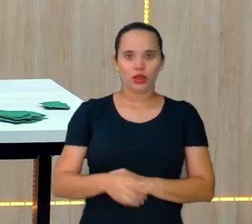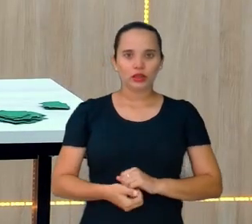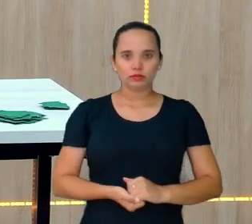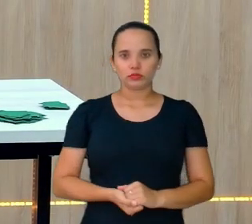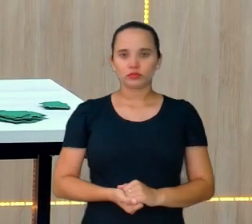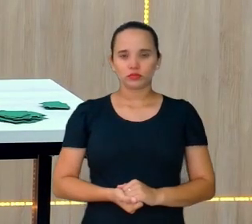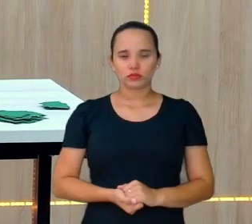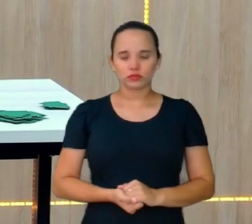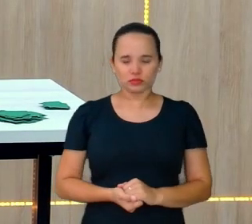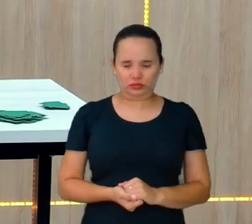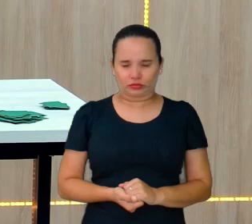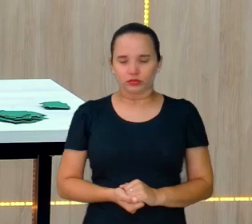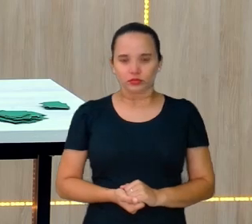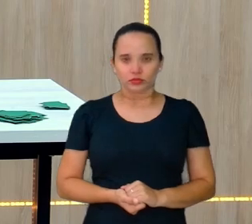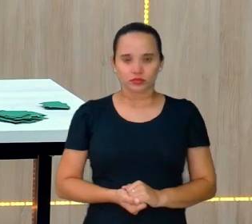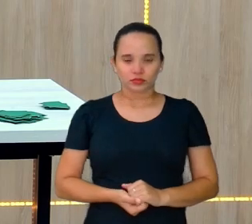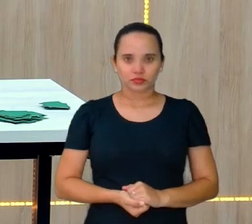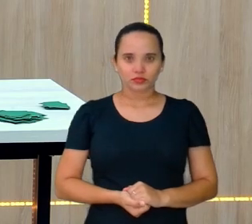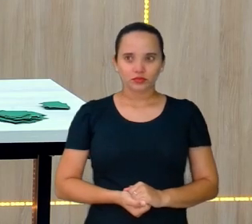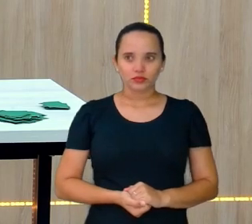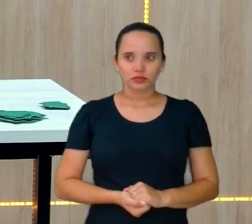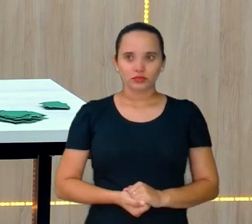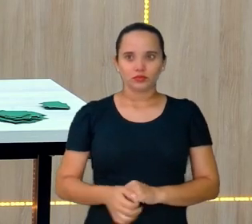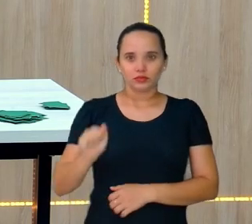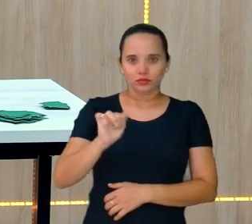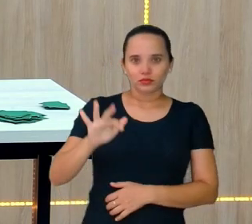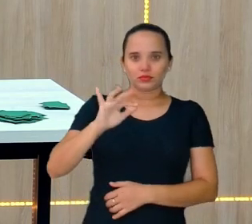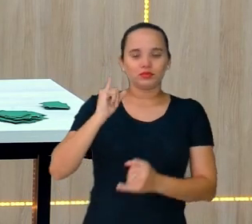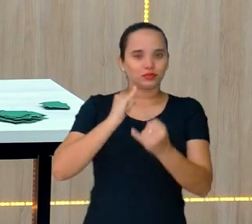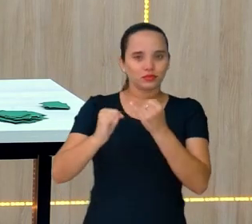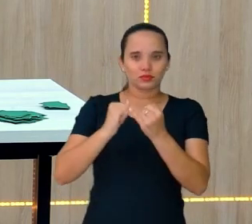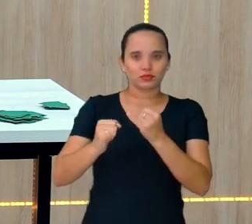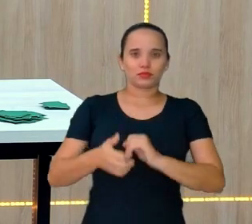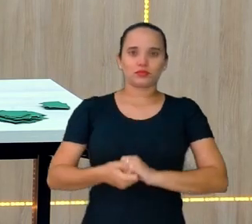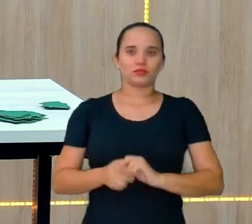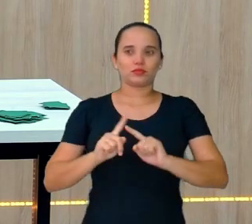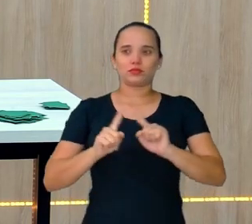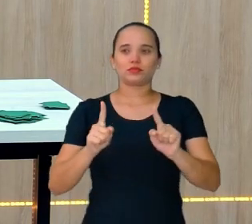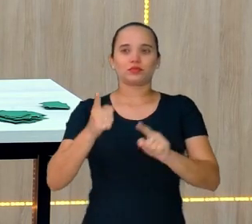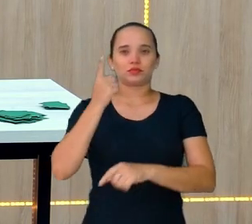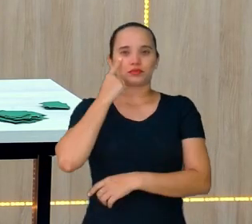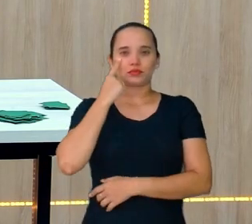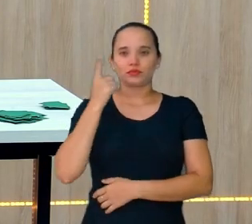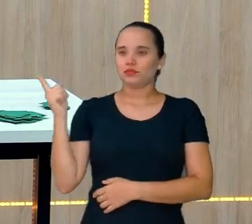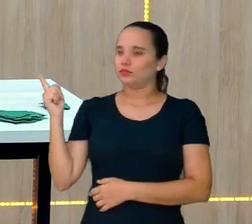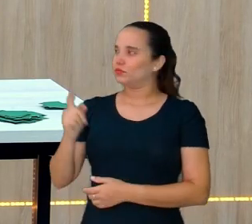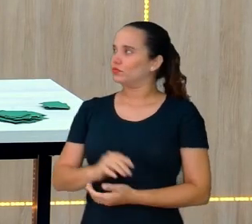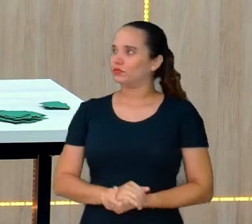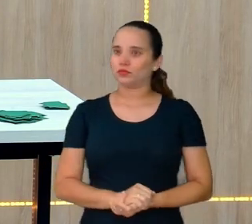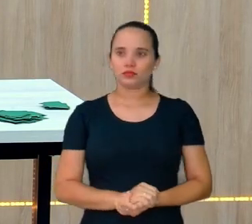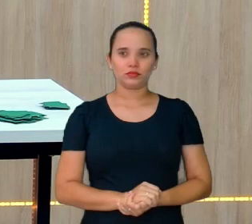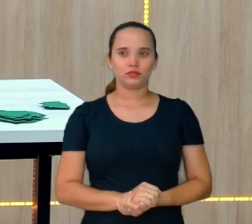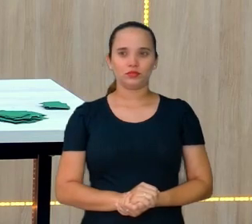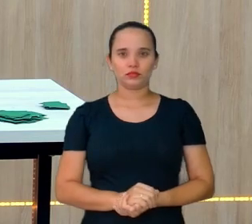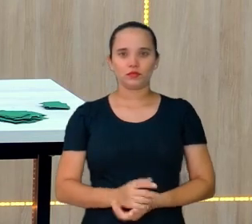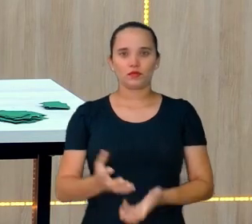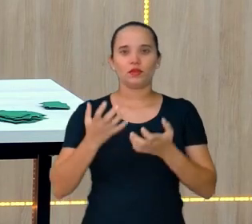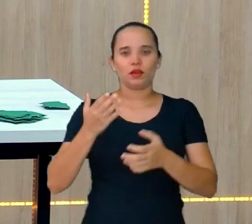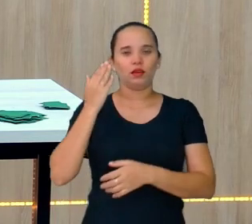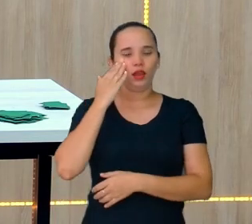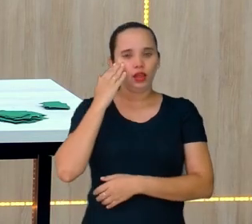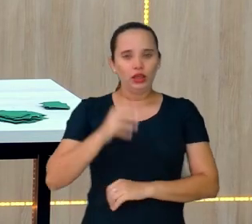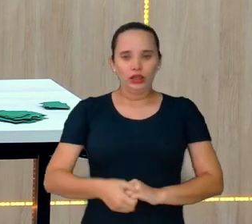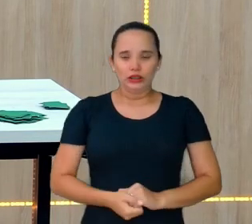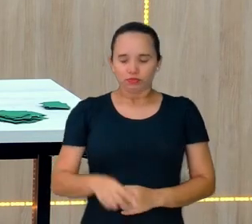bem parecida. Certo? Mas olha, ele quer saber o perímetro.